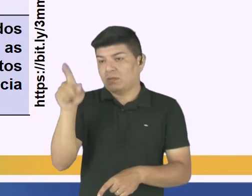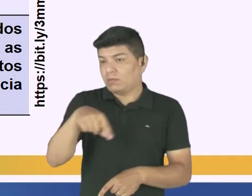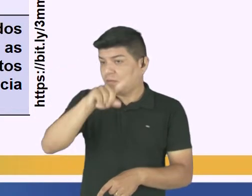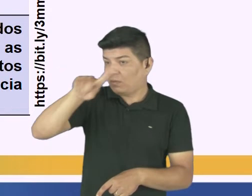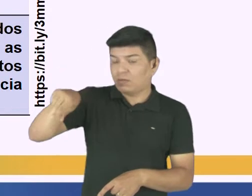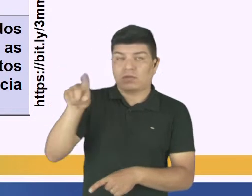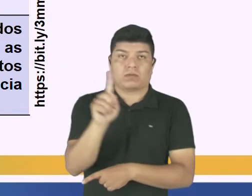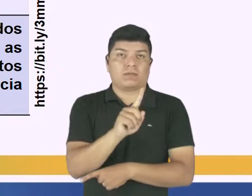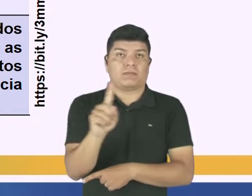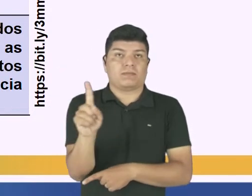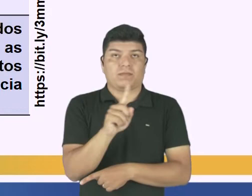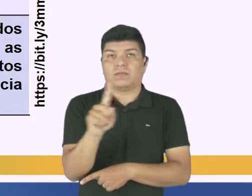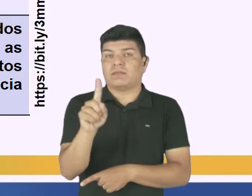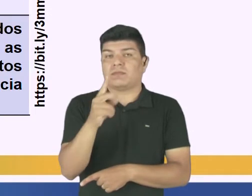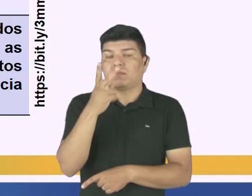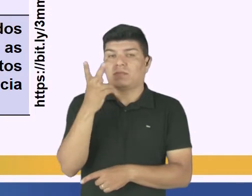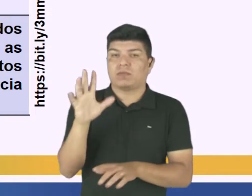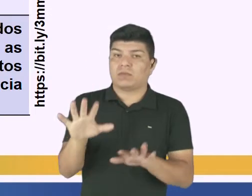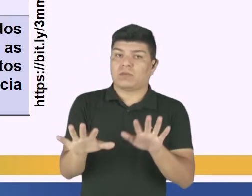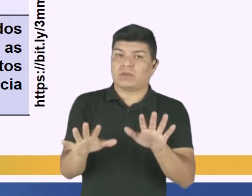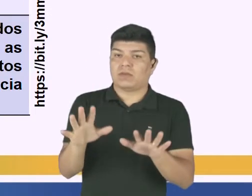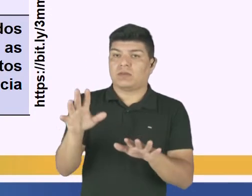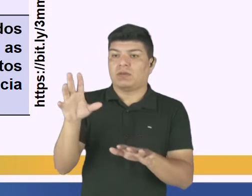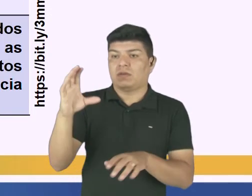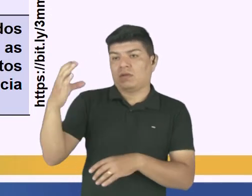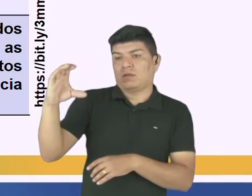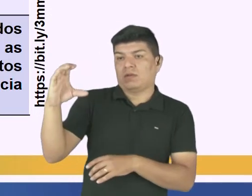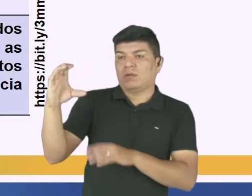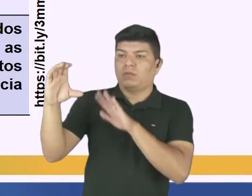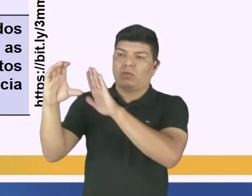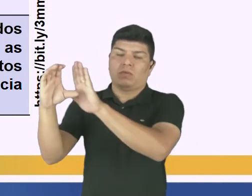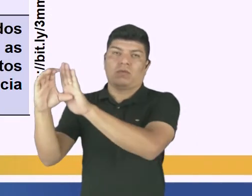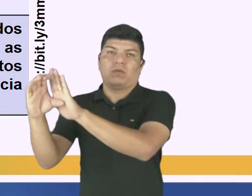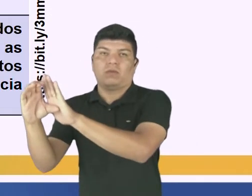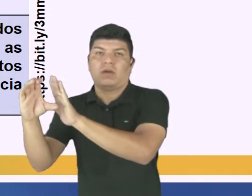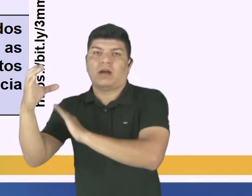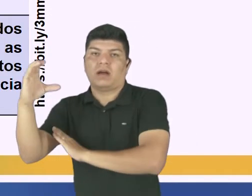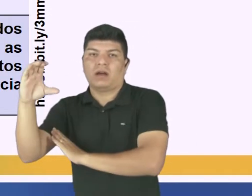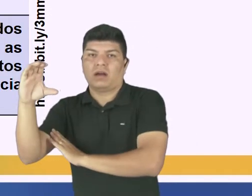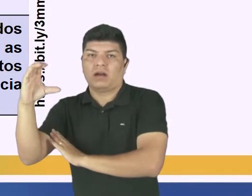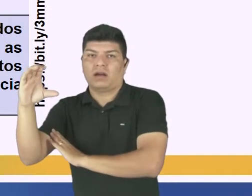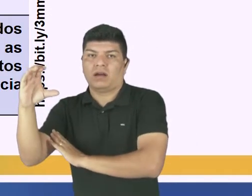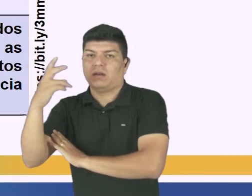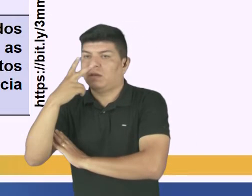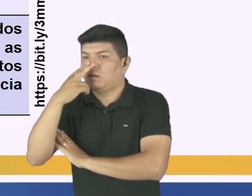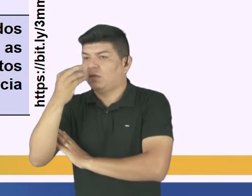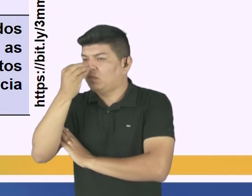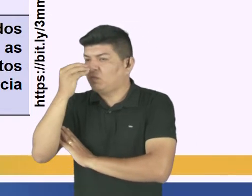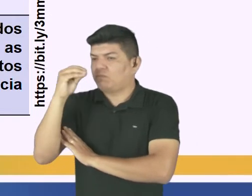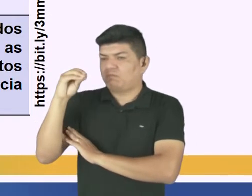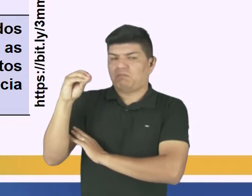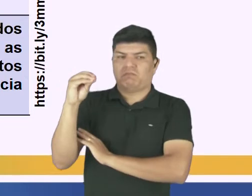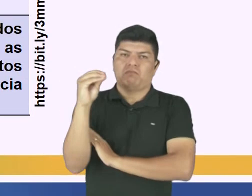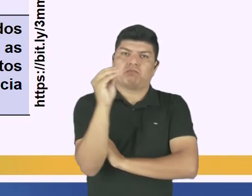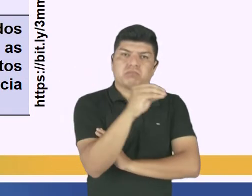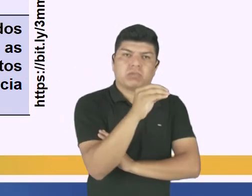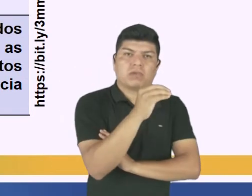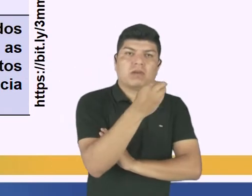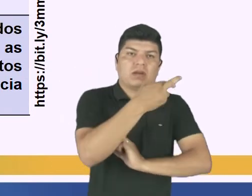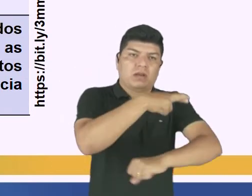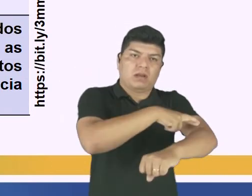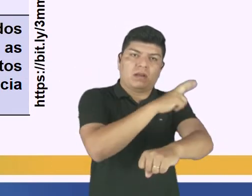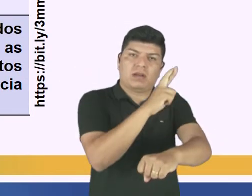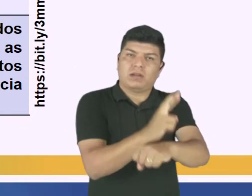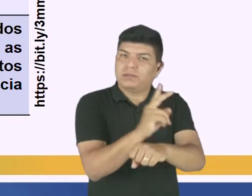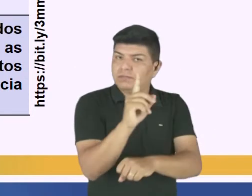esse negócio de você colocar a ciência de um lado, dizer que a ciência despais da religião, que contraria